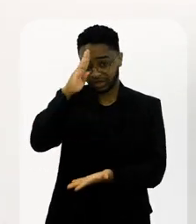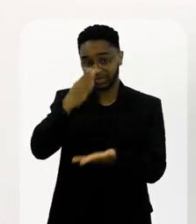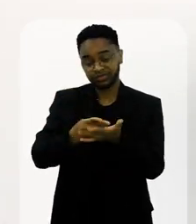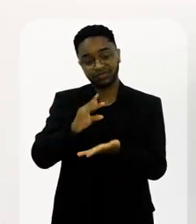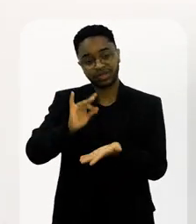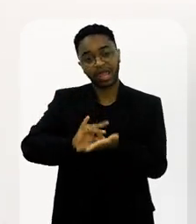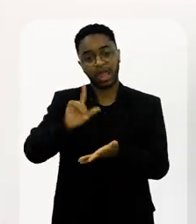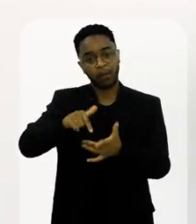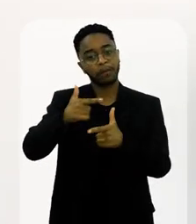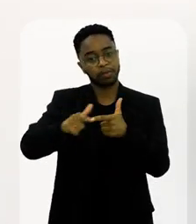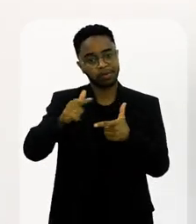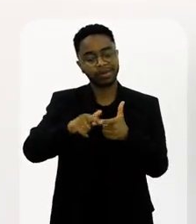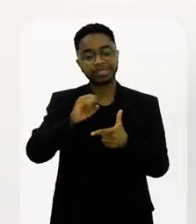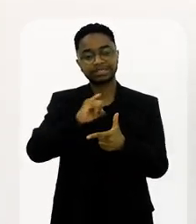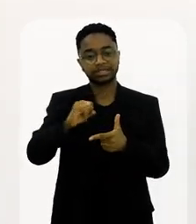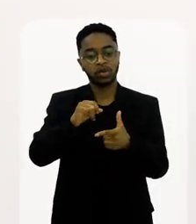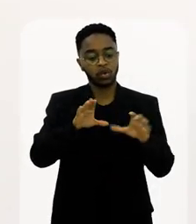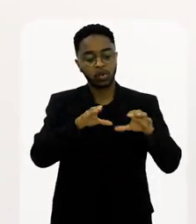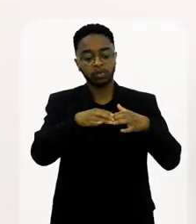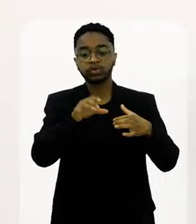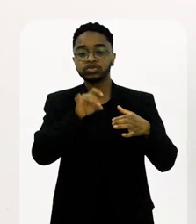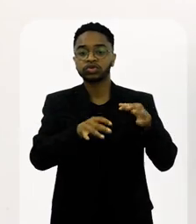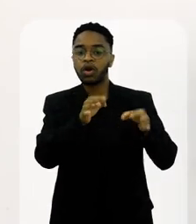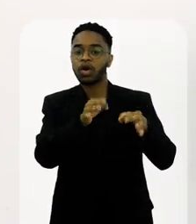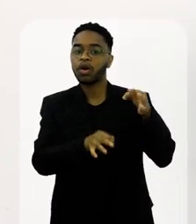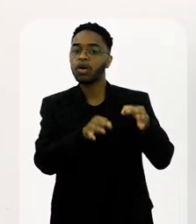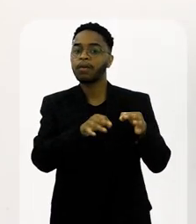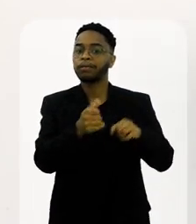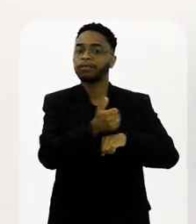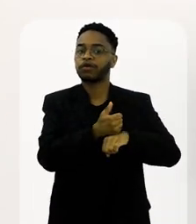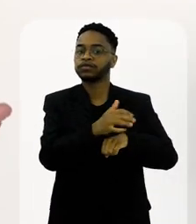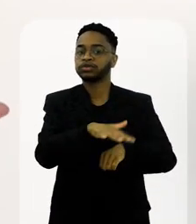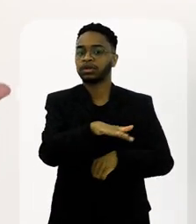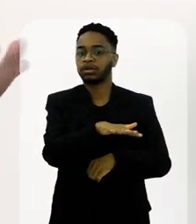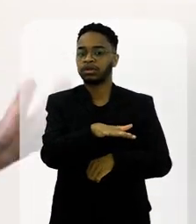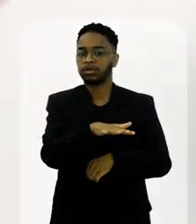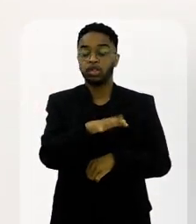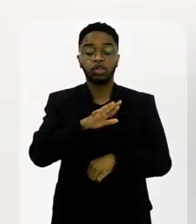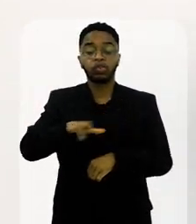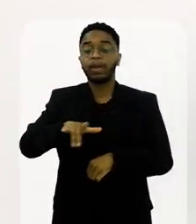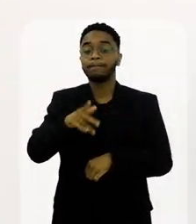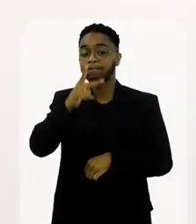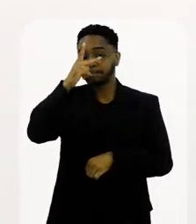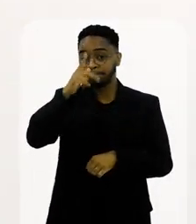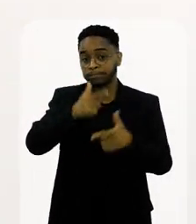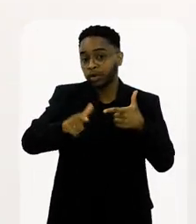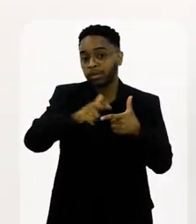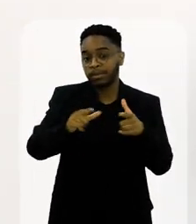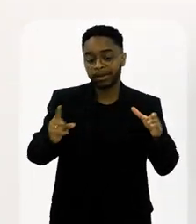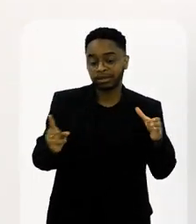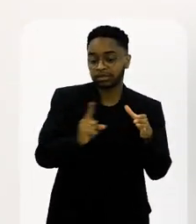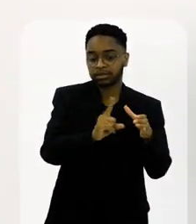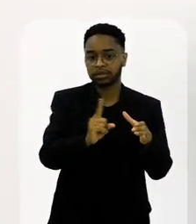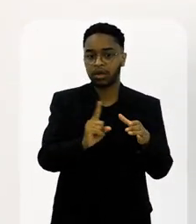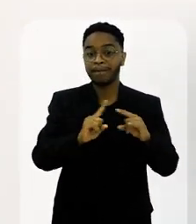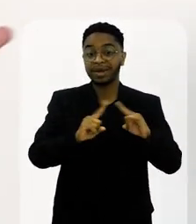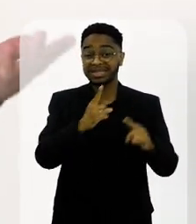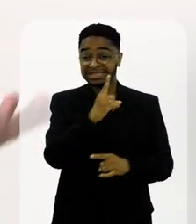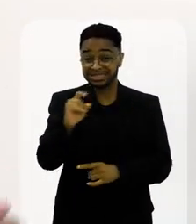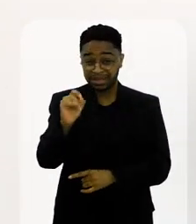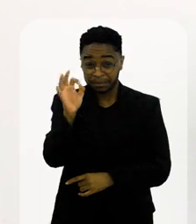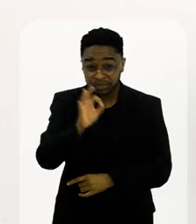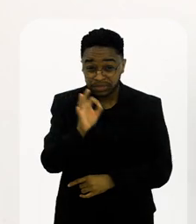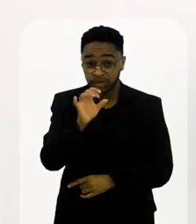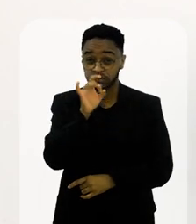a gente ter um júri formado só por esse tipo de profissional. Não é um problema que eles estejam no júri, mas você ter um júri 100